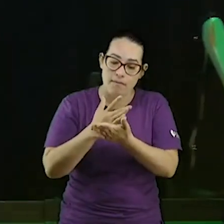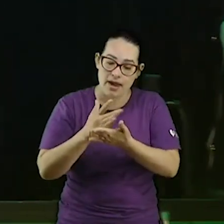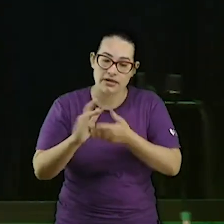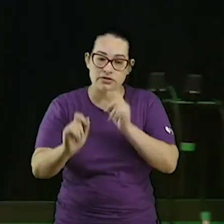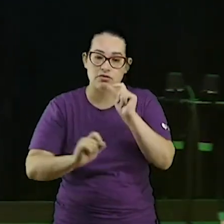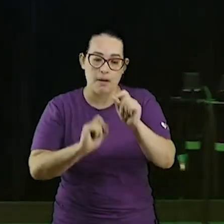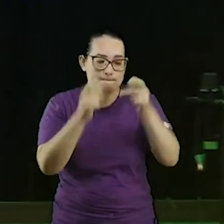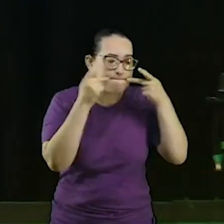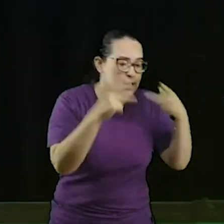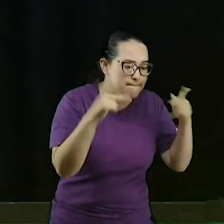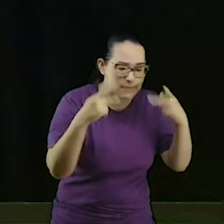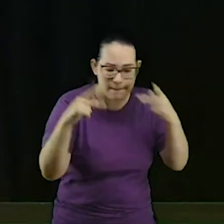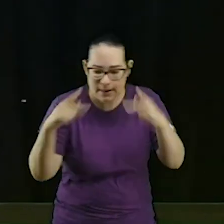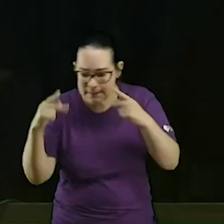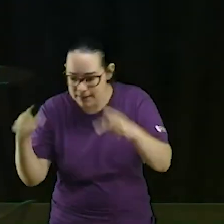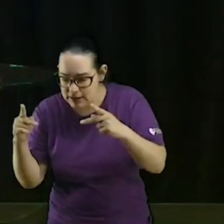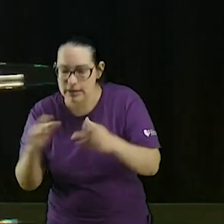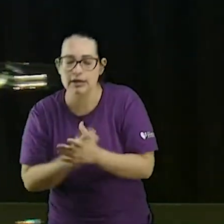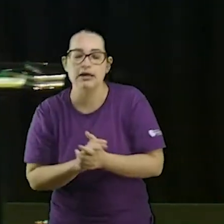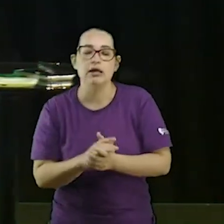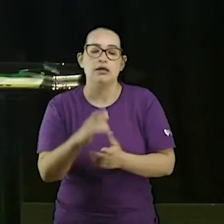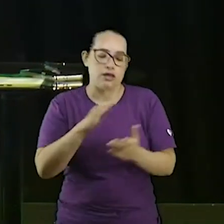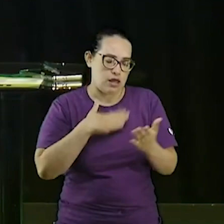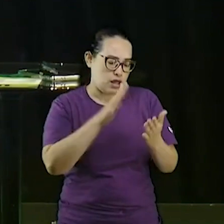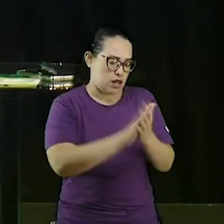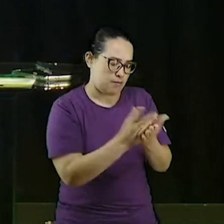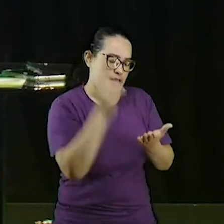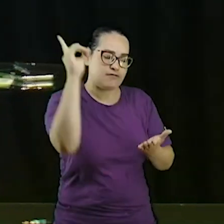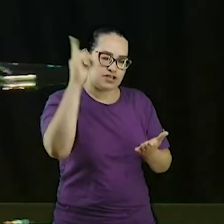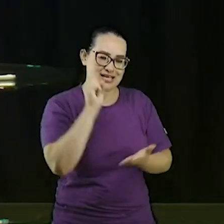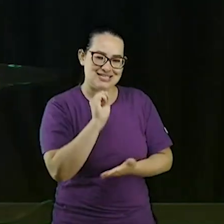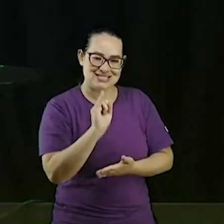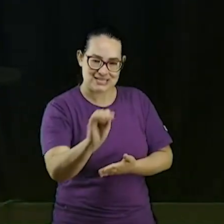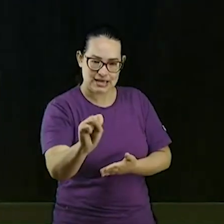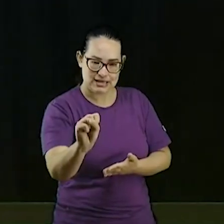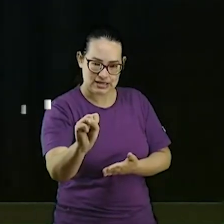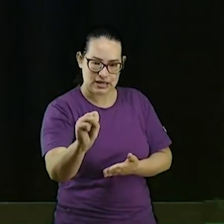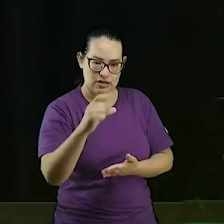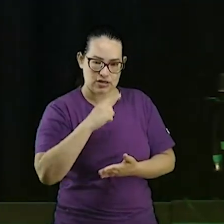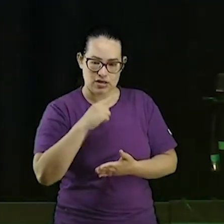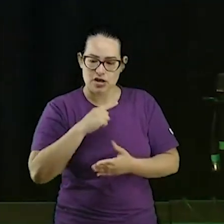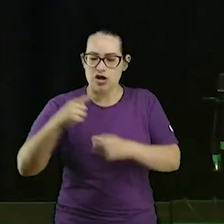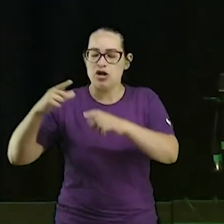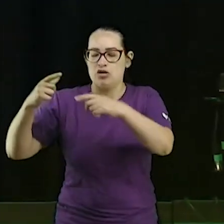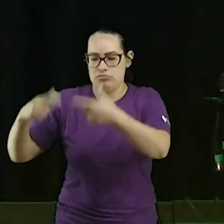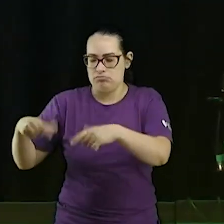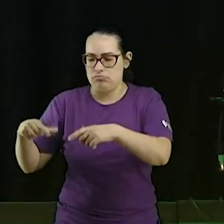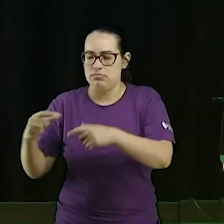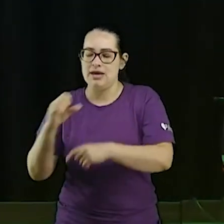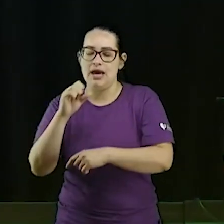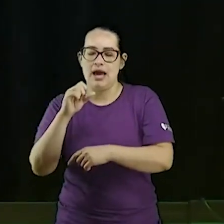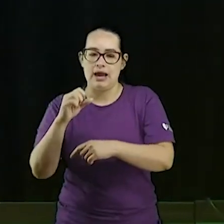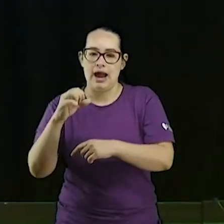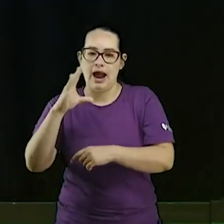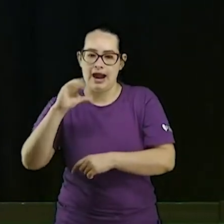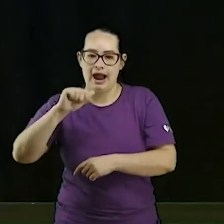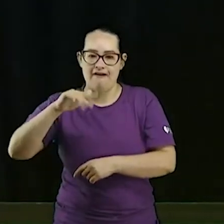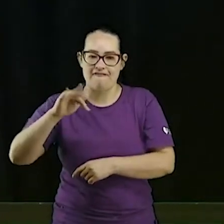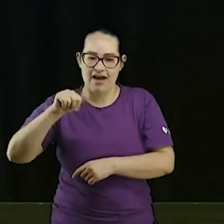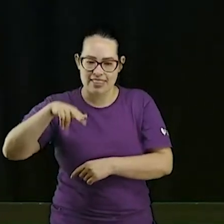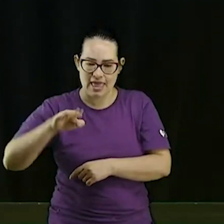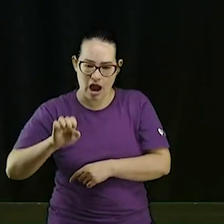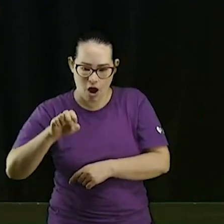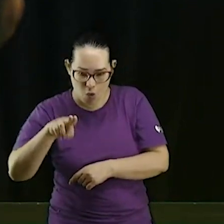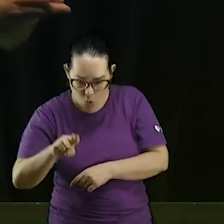Ele abre o livro do profeta Isaías, dentro de uma sinagoga, na cidade de Cafarnaum, e diz, o Espírito do Senhor está sobre mim,